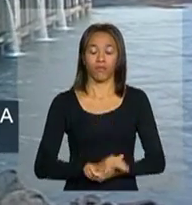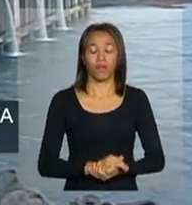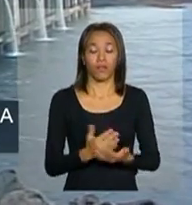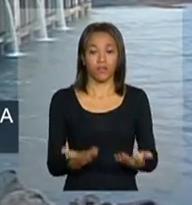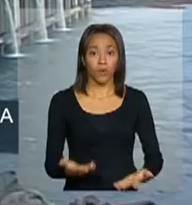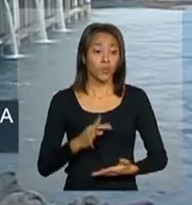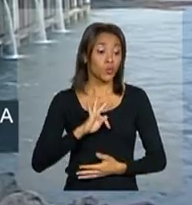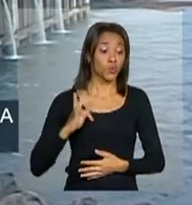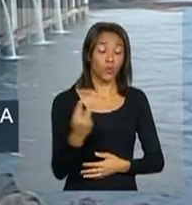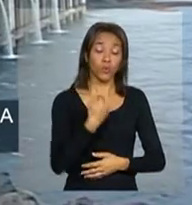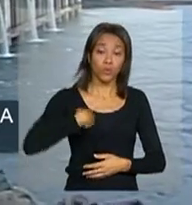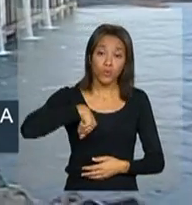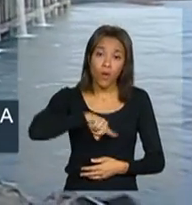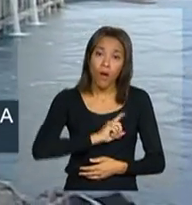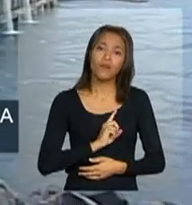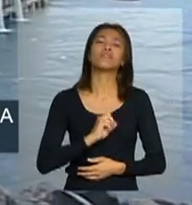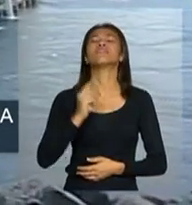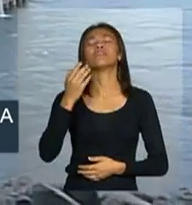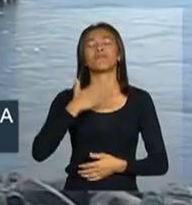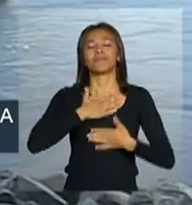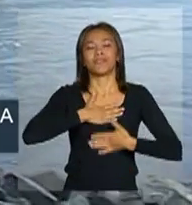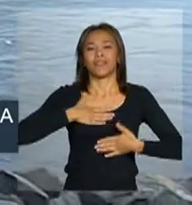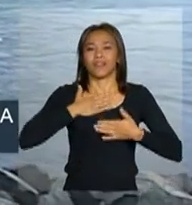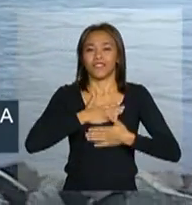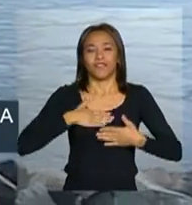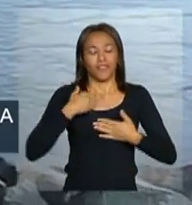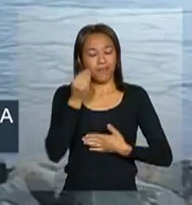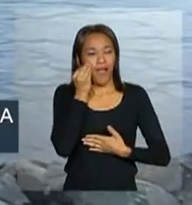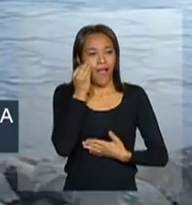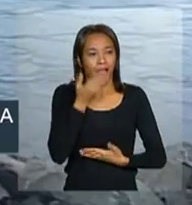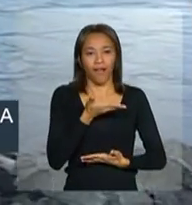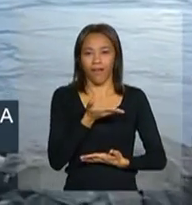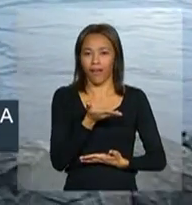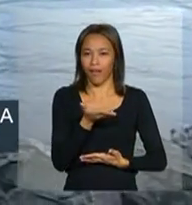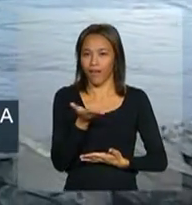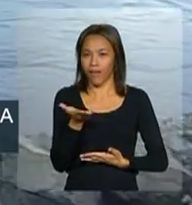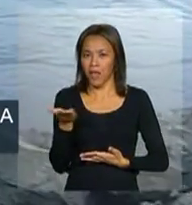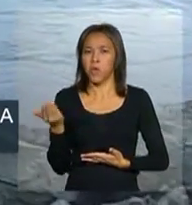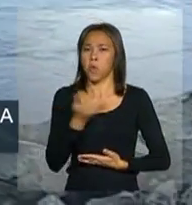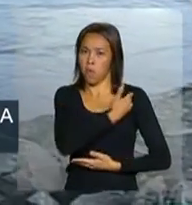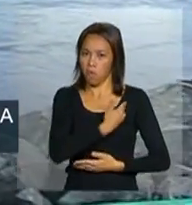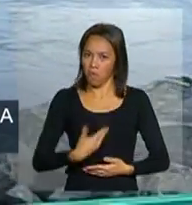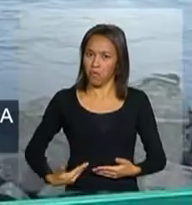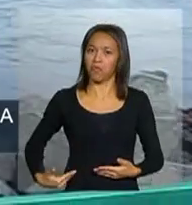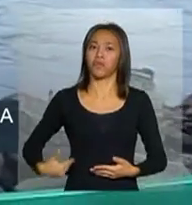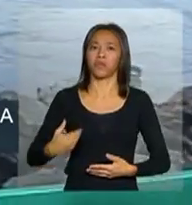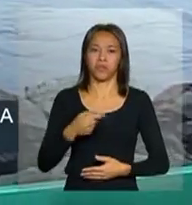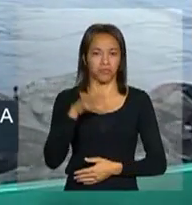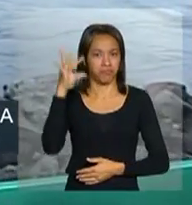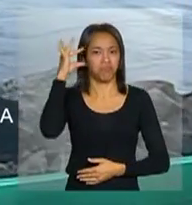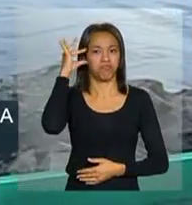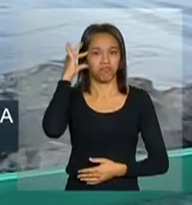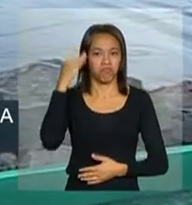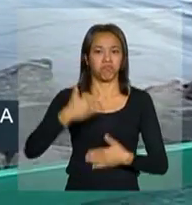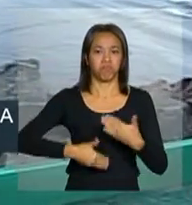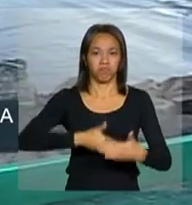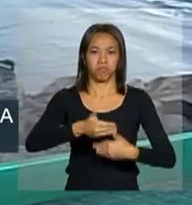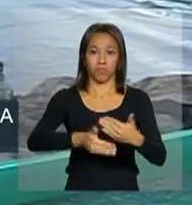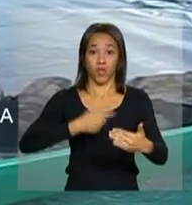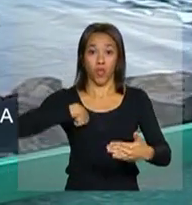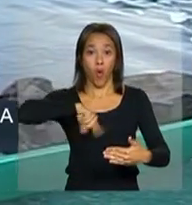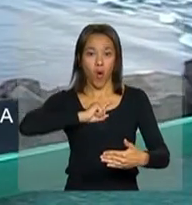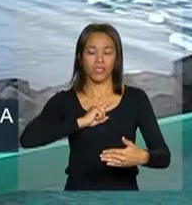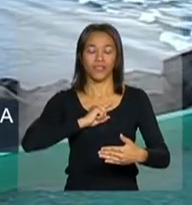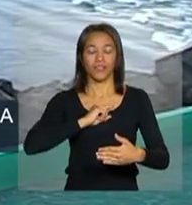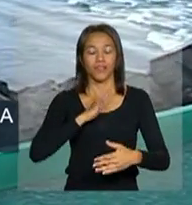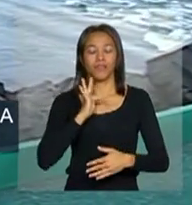nós crescentemente satisfeitos com o desempenho do governo Dilma, temos nossas esperanças